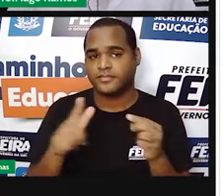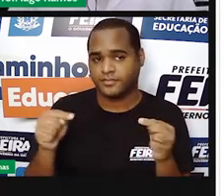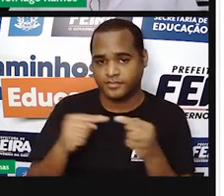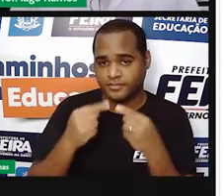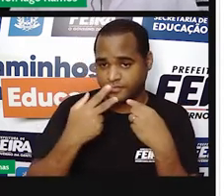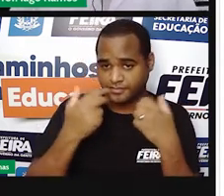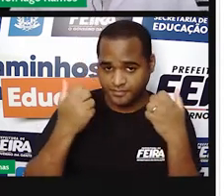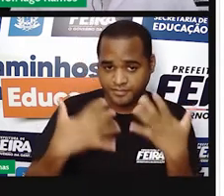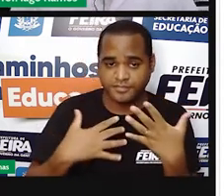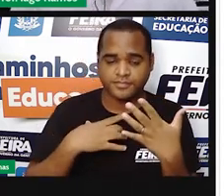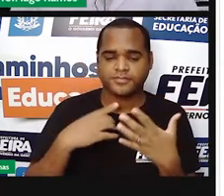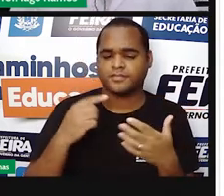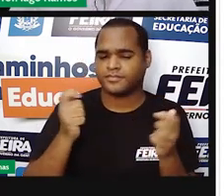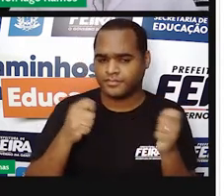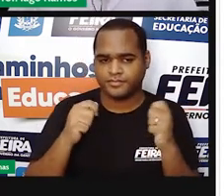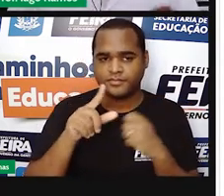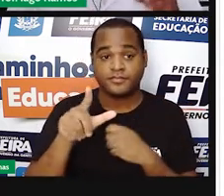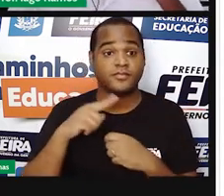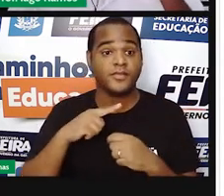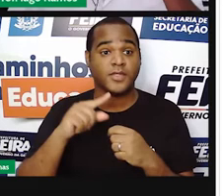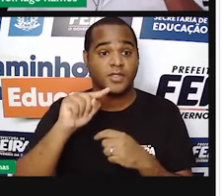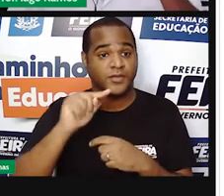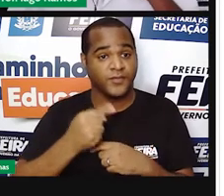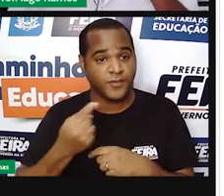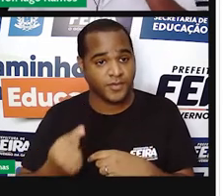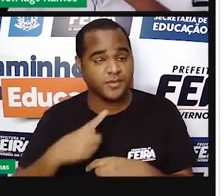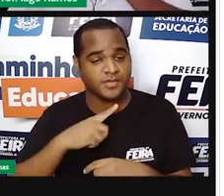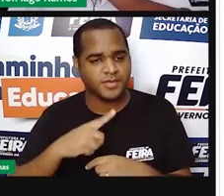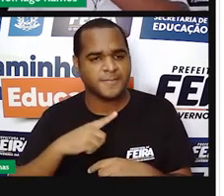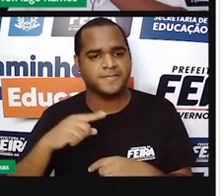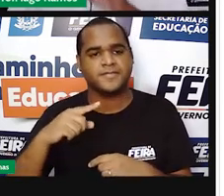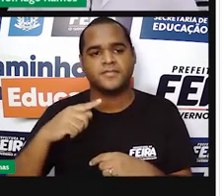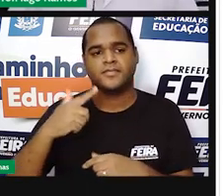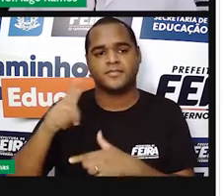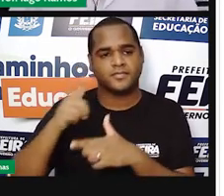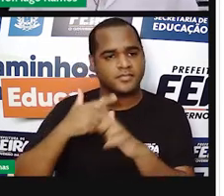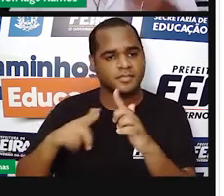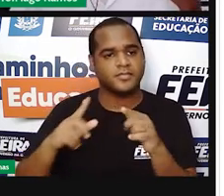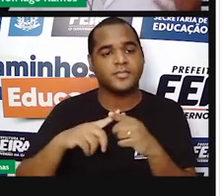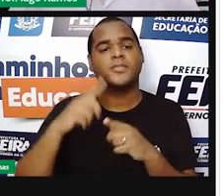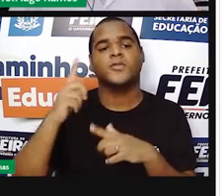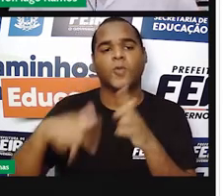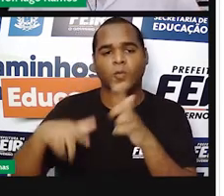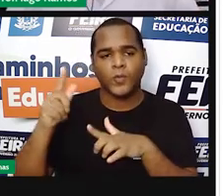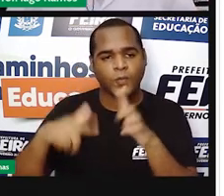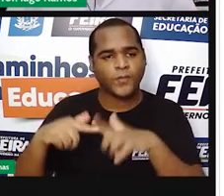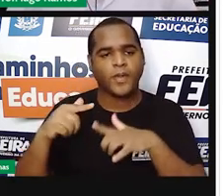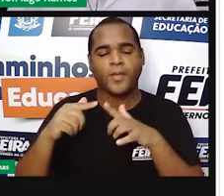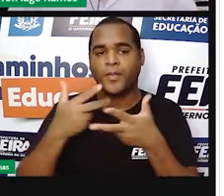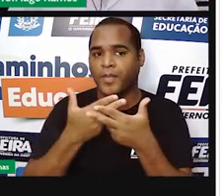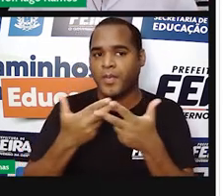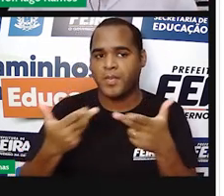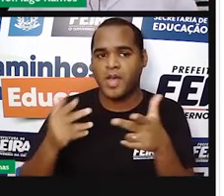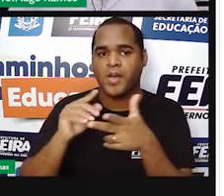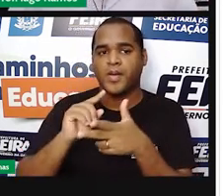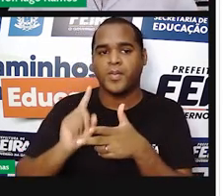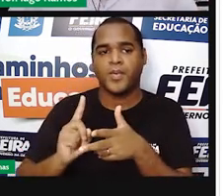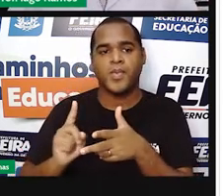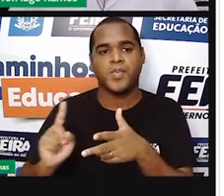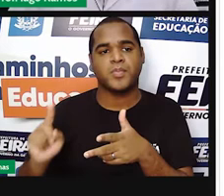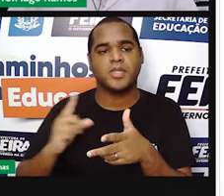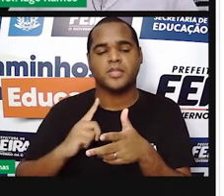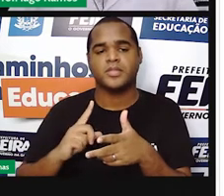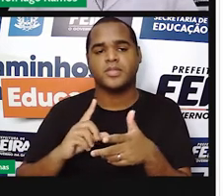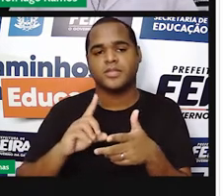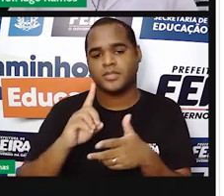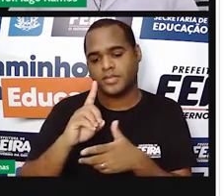ser aqueles que depois da vírgula os algarismos se repetem infinitamente são as chamadas dízimas